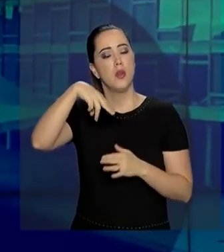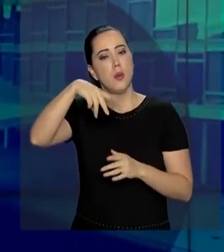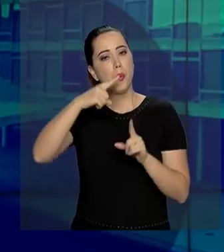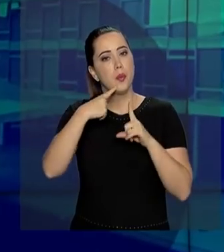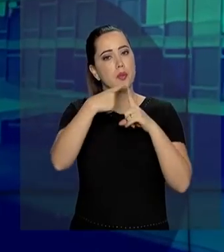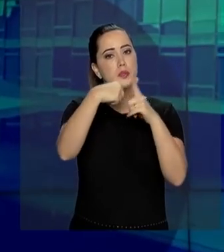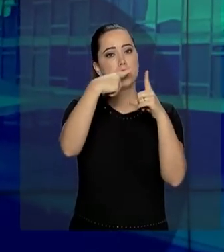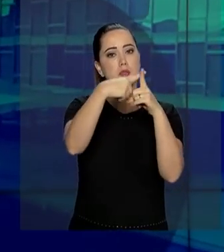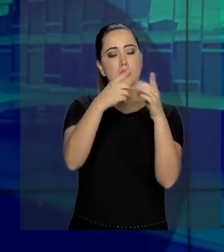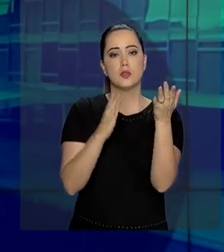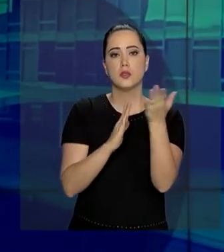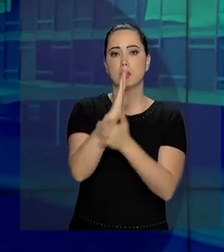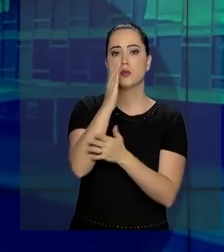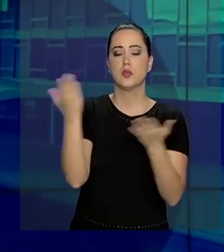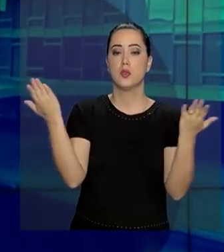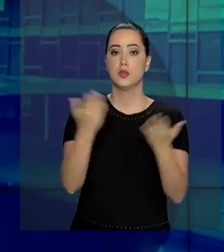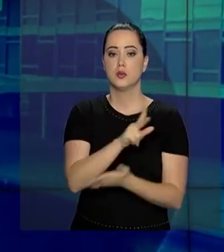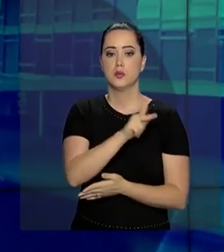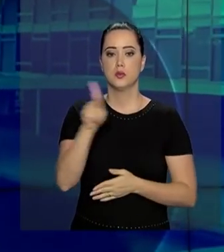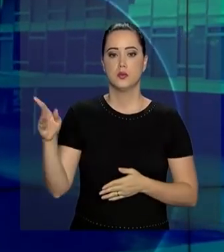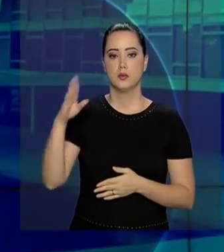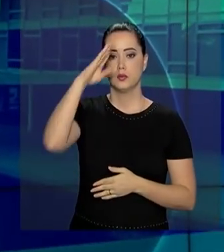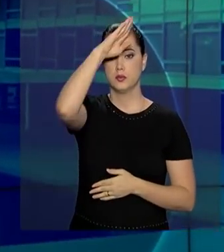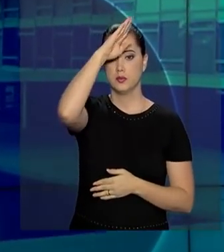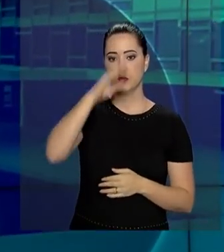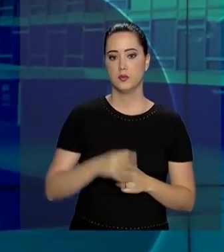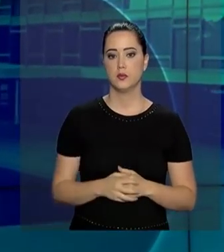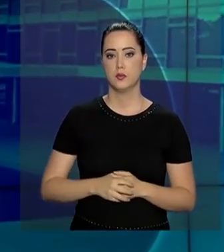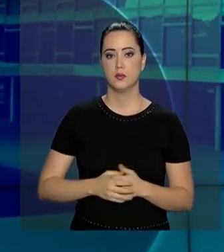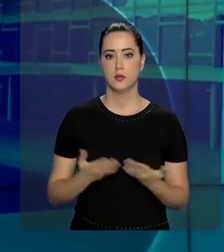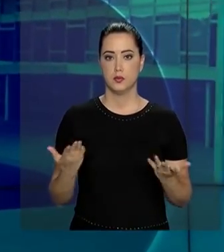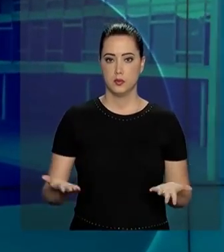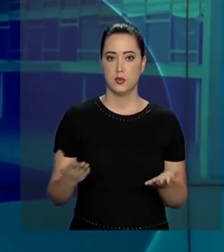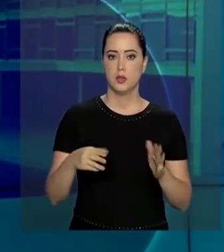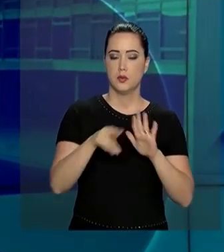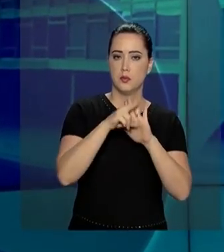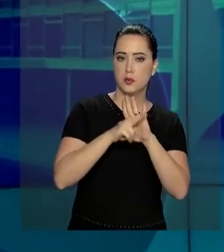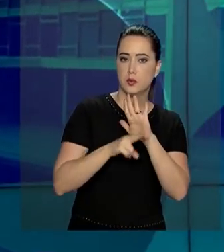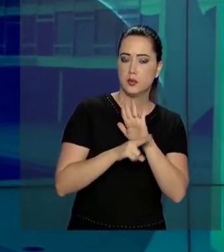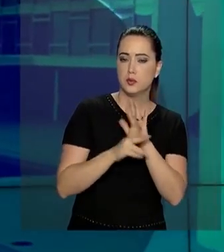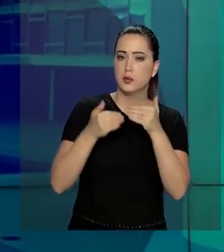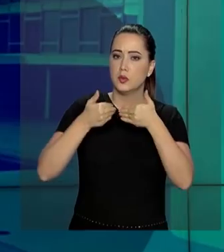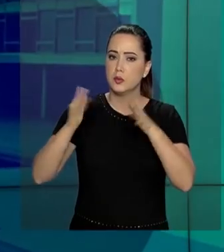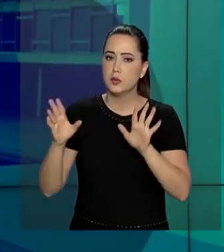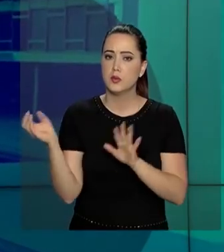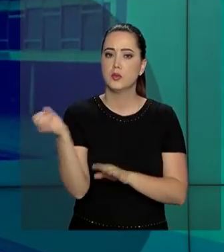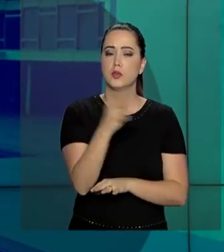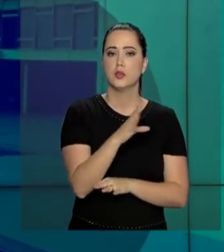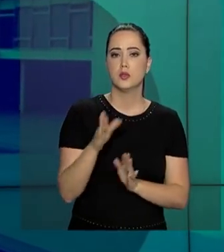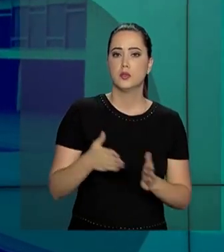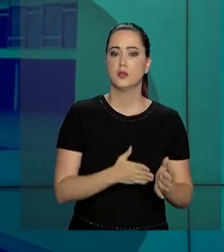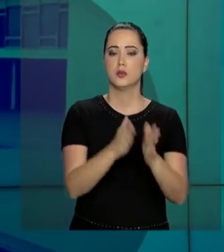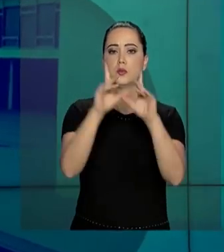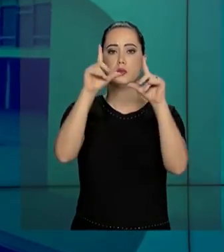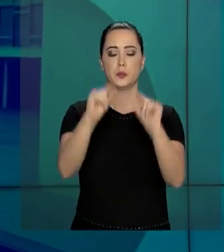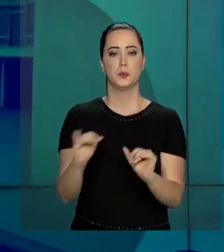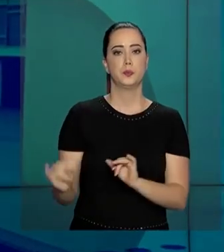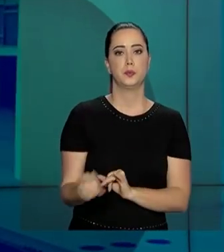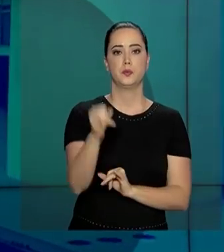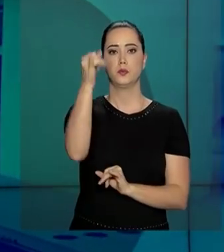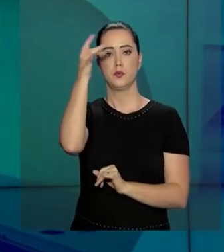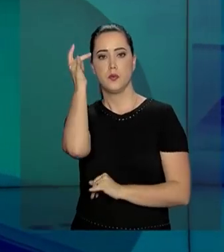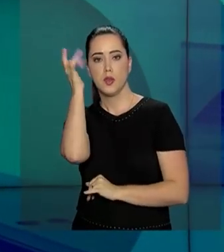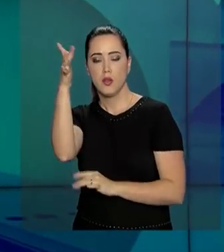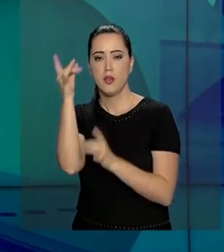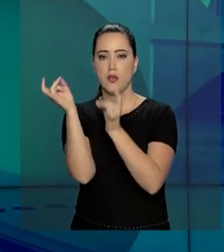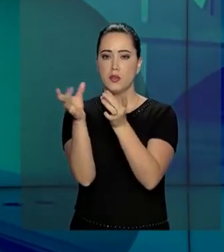Positivo, sancionado hoje pelo presidente Jair Bolsonaro. A medida vai abrir novos caminhos para reduzir os juros e